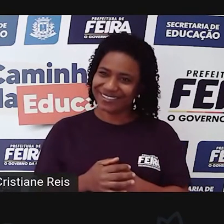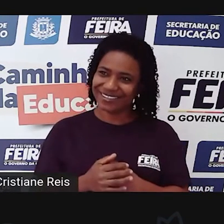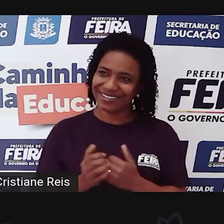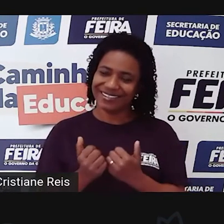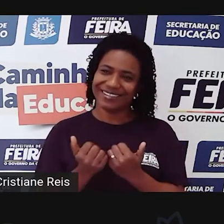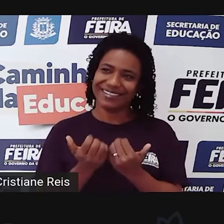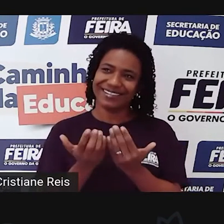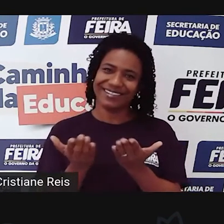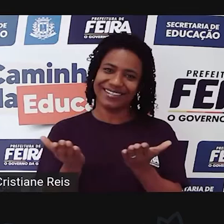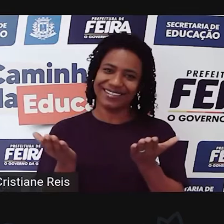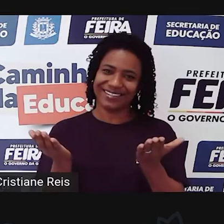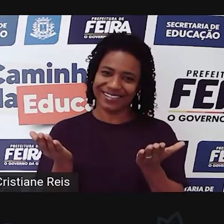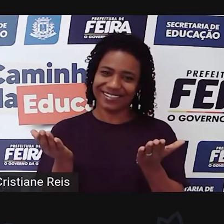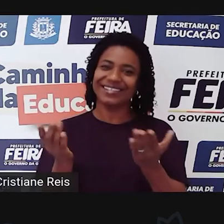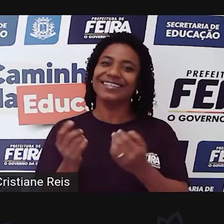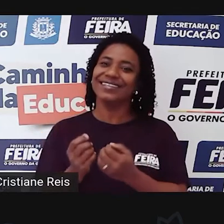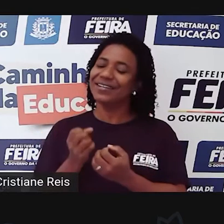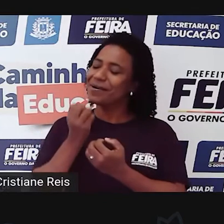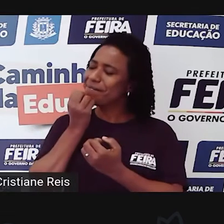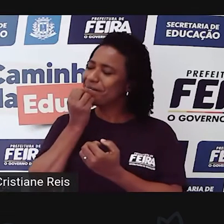aula de inglês.